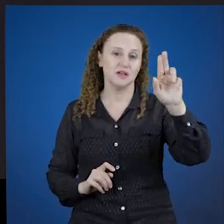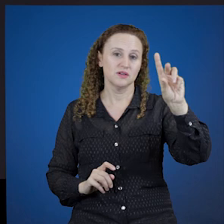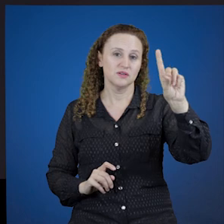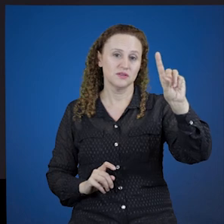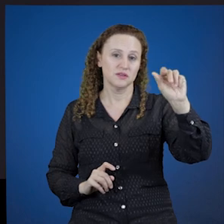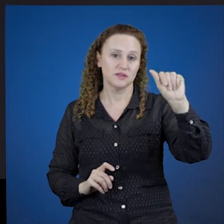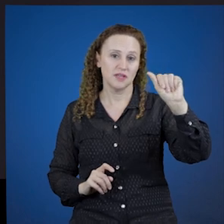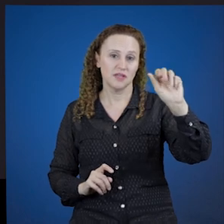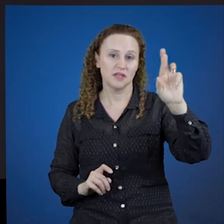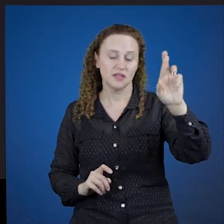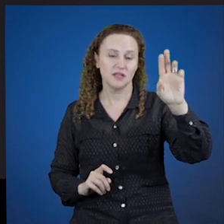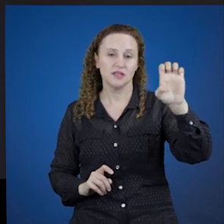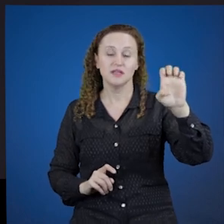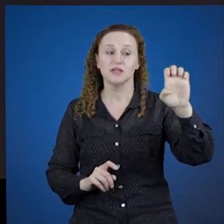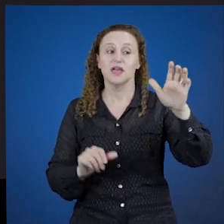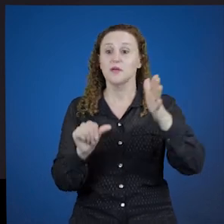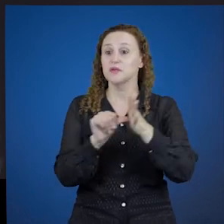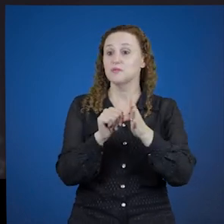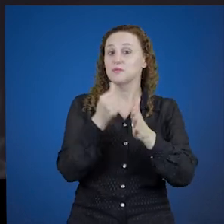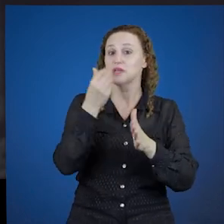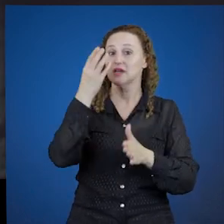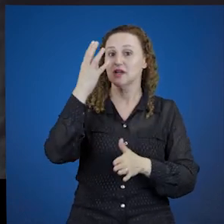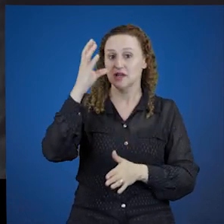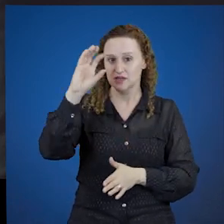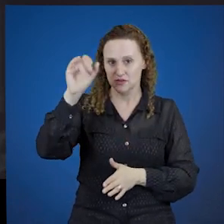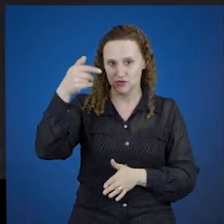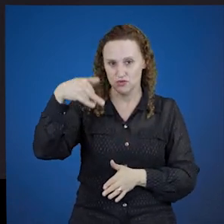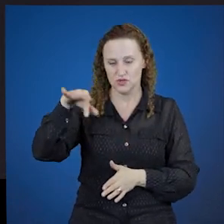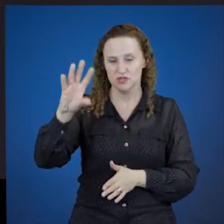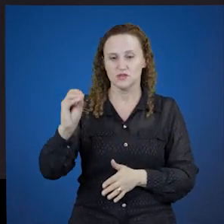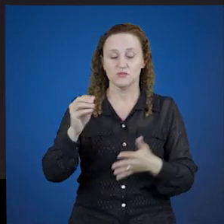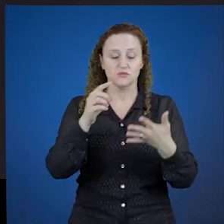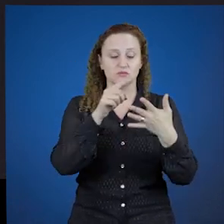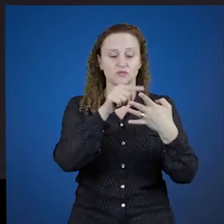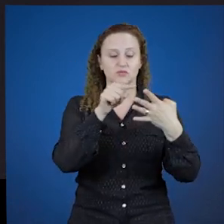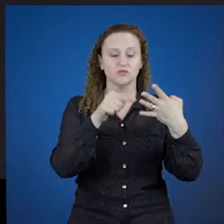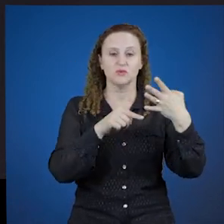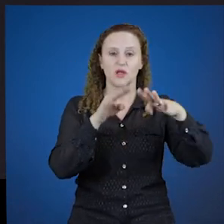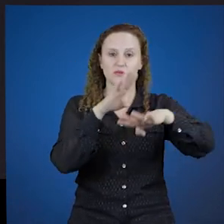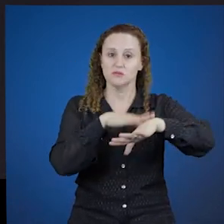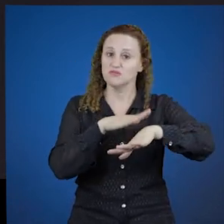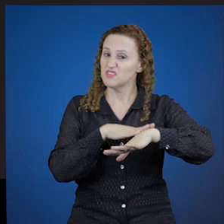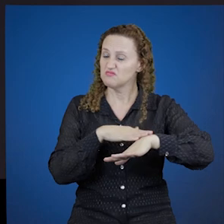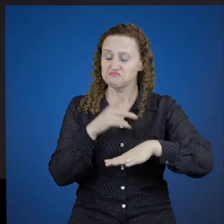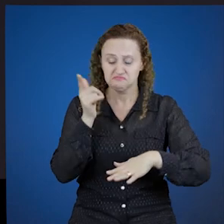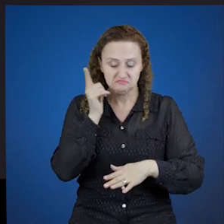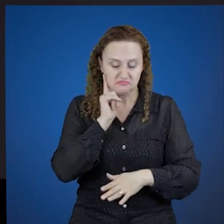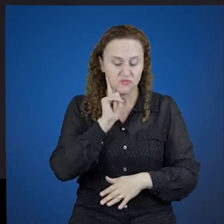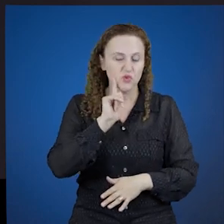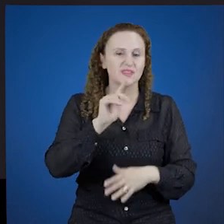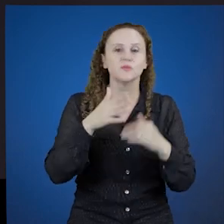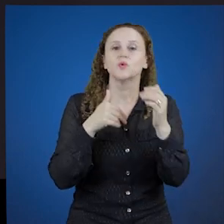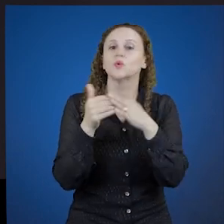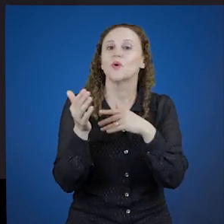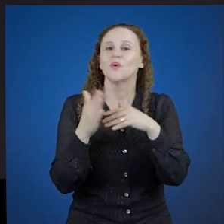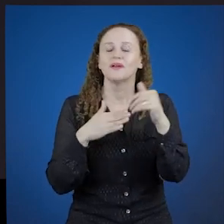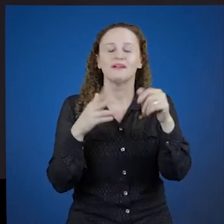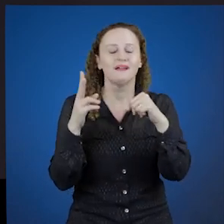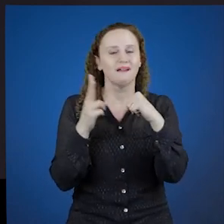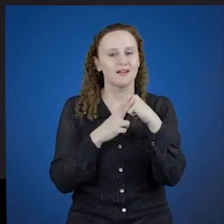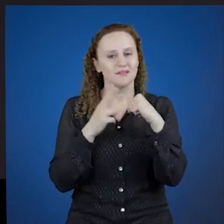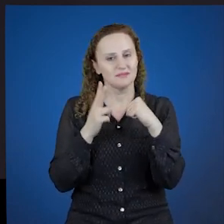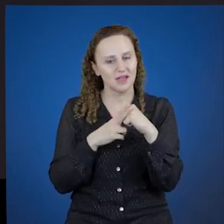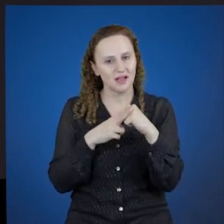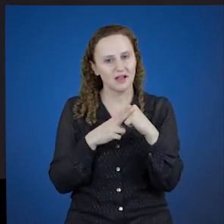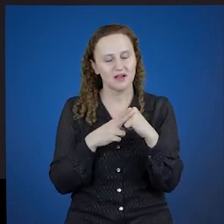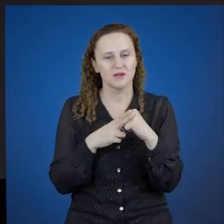terminado em are, portanto, de primeira conjugação, nesses quatro tempos, eu consigo conjugar qualquer verbo